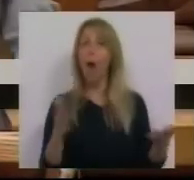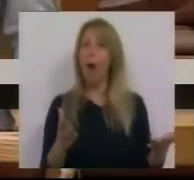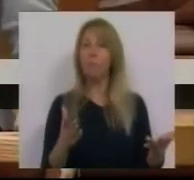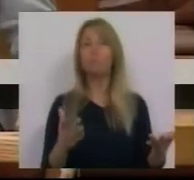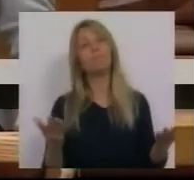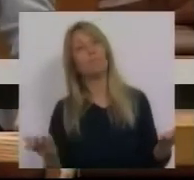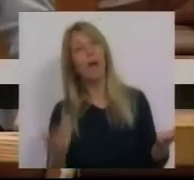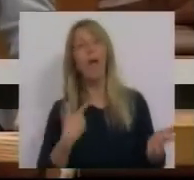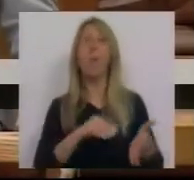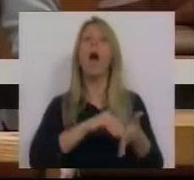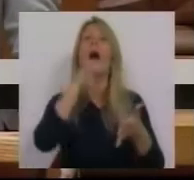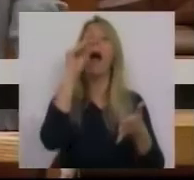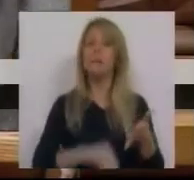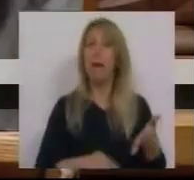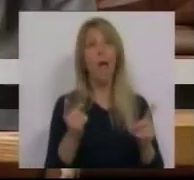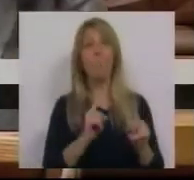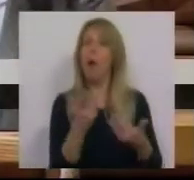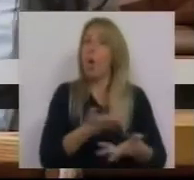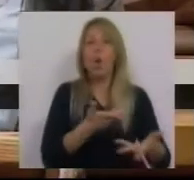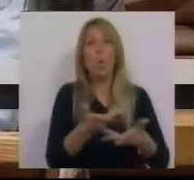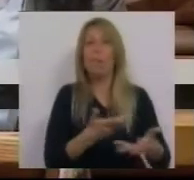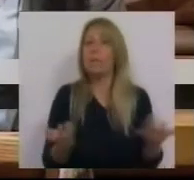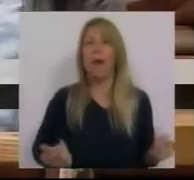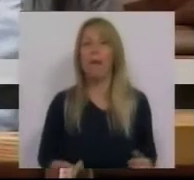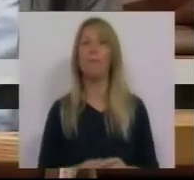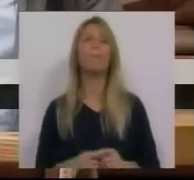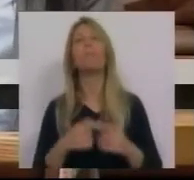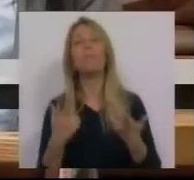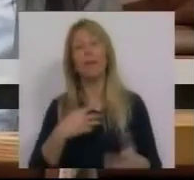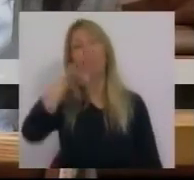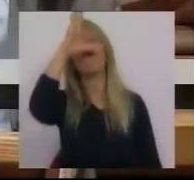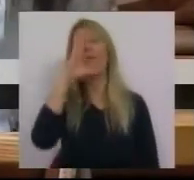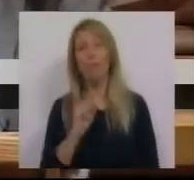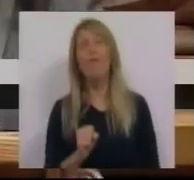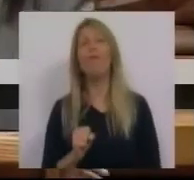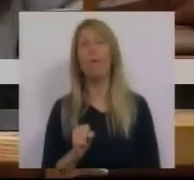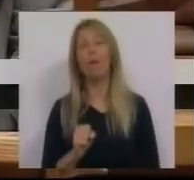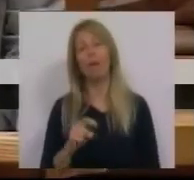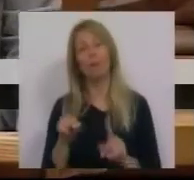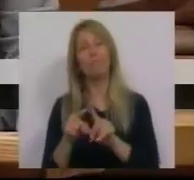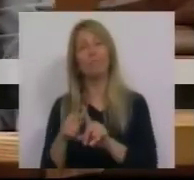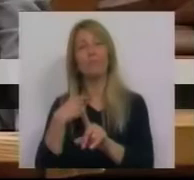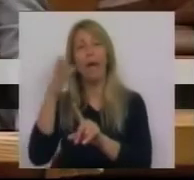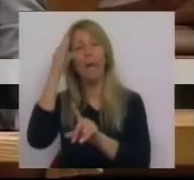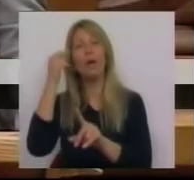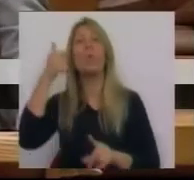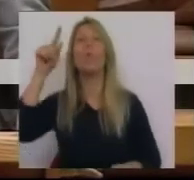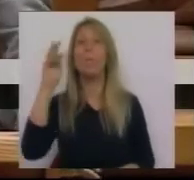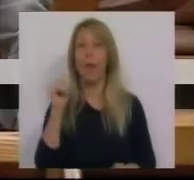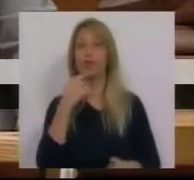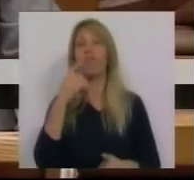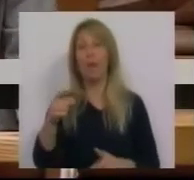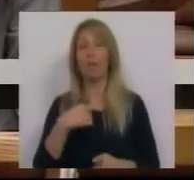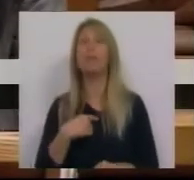fumei, mas não inalei. Já percebemos que há quem no Governo parece ter aprendido com o BES. A culpa, ainda nos vai dizer, é do porteiro,